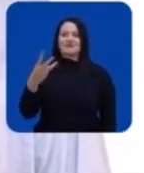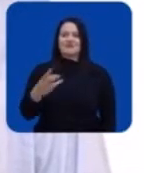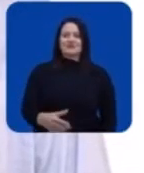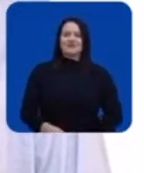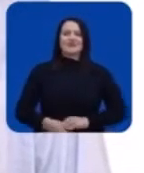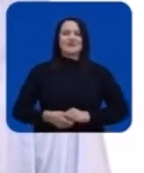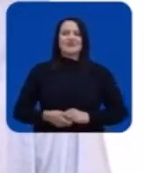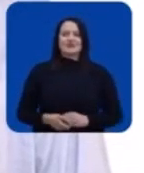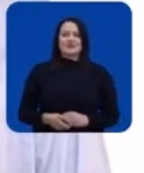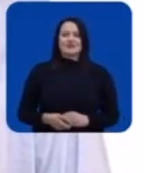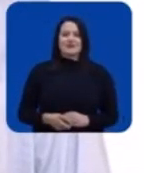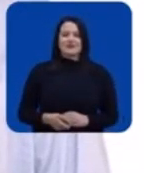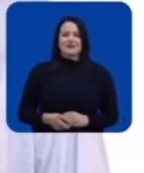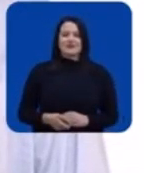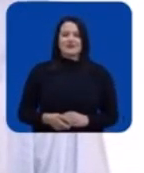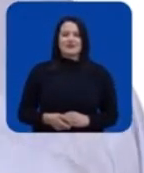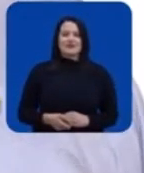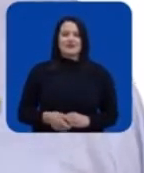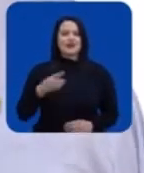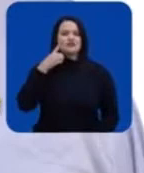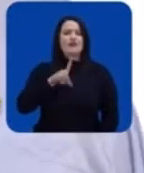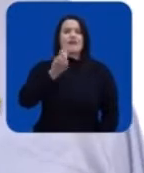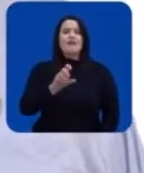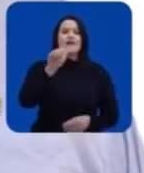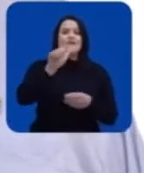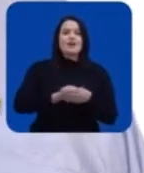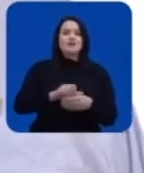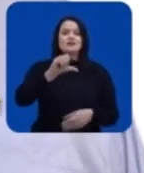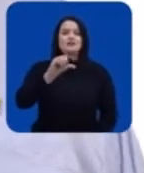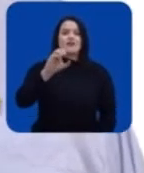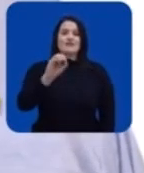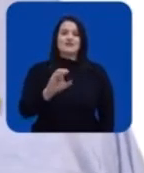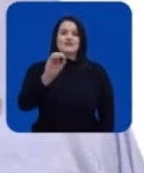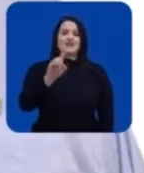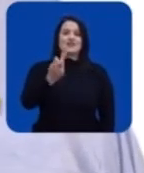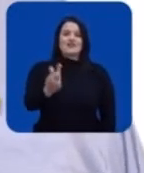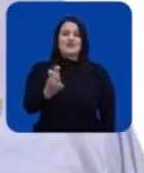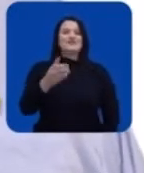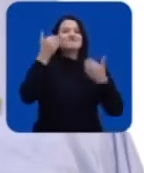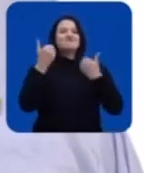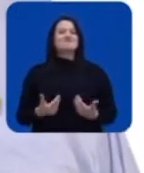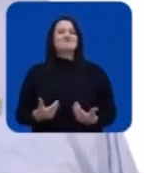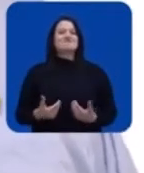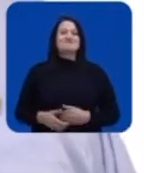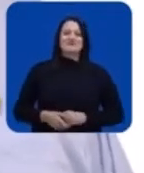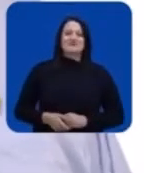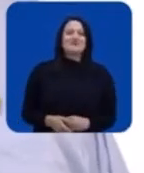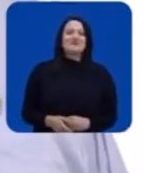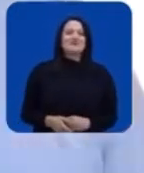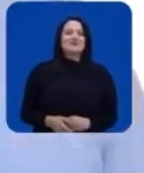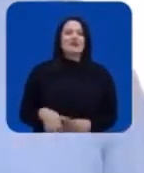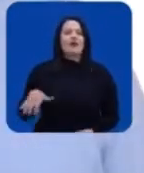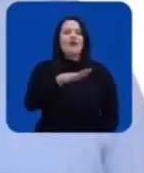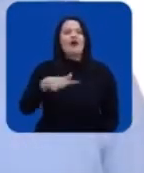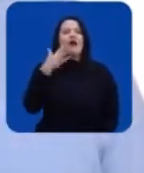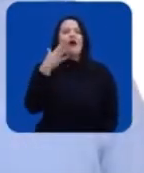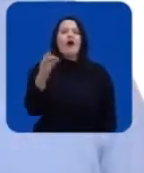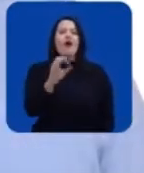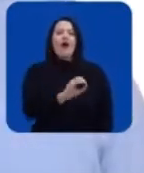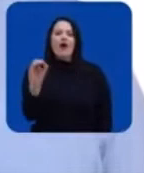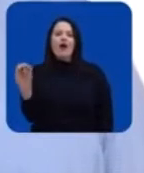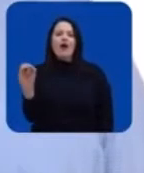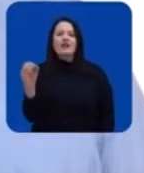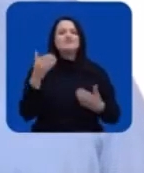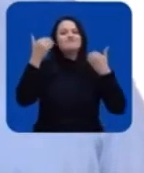Mendes Gomes, 90-123. Dia 15, vote 90-0-15. Capitão Leu Neves. Atenção,